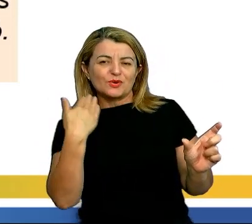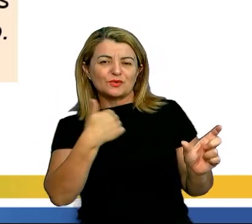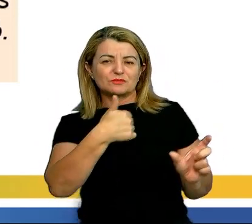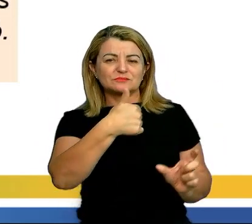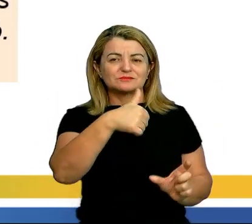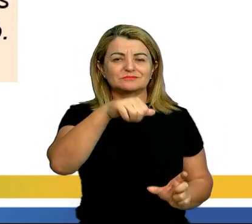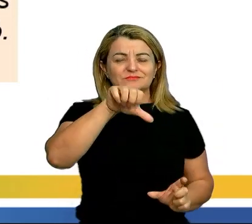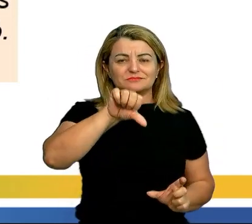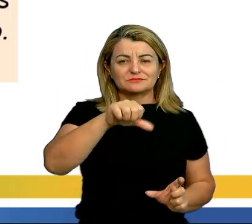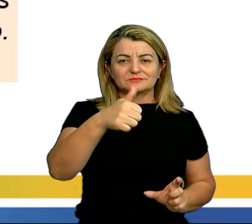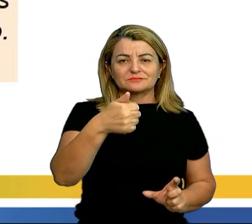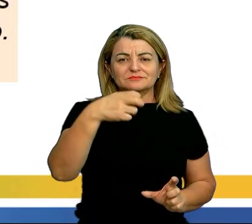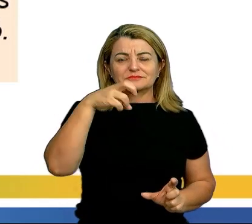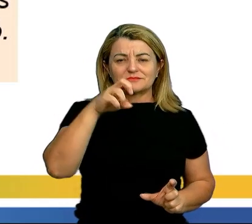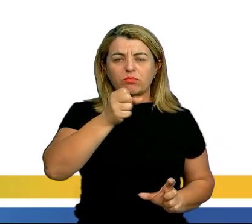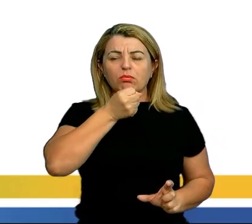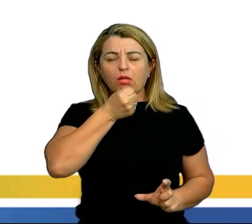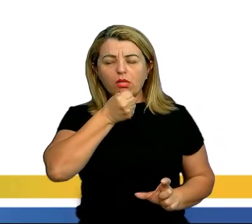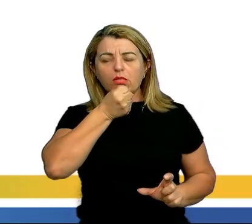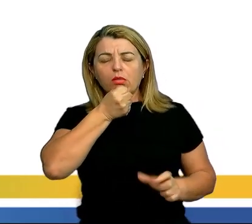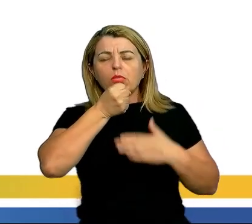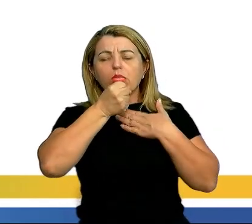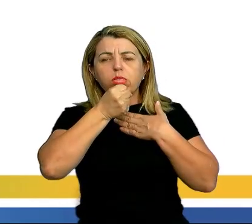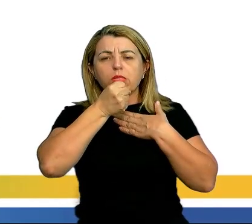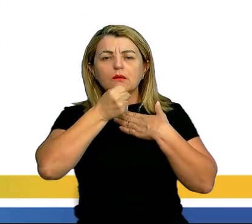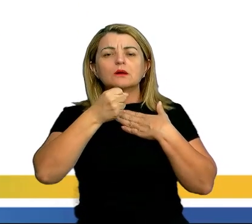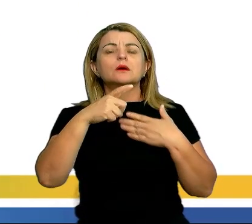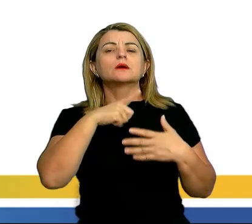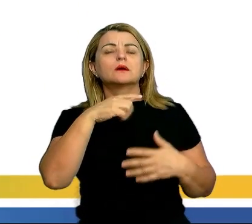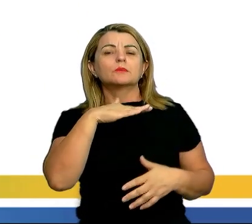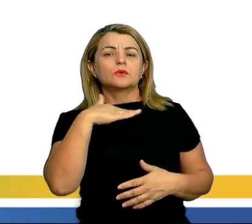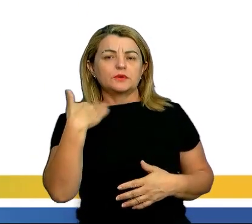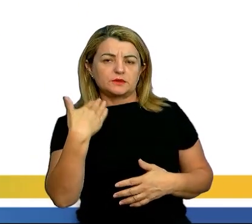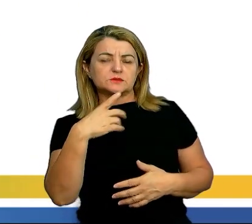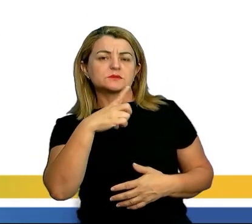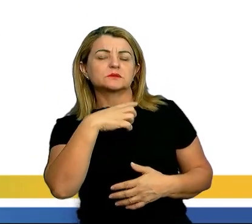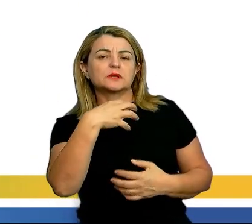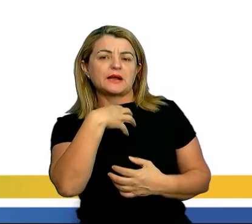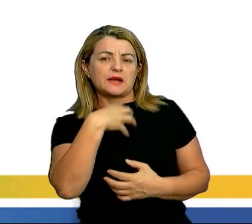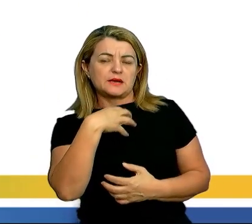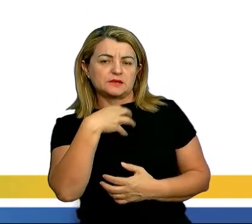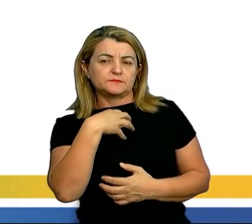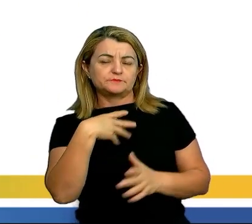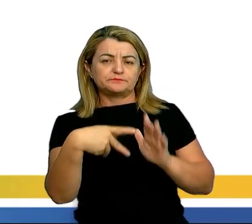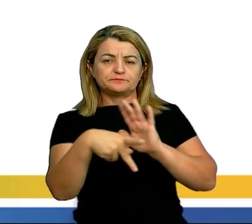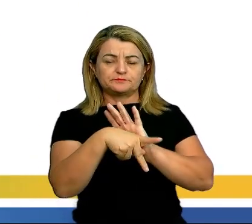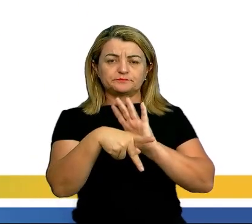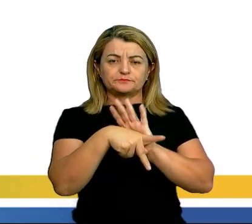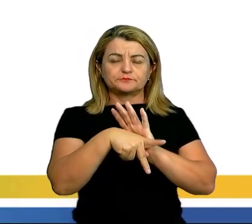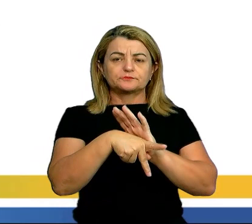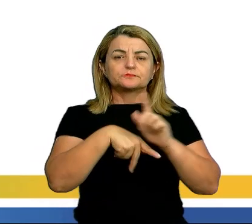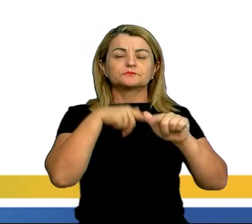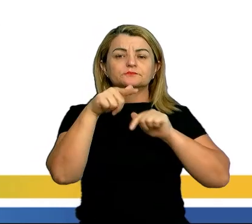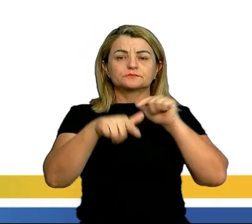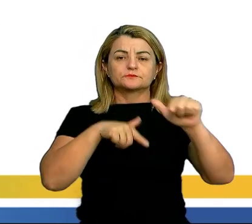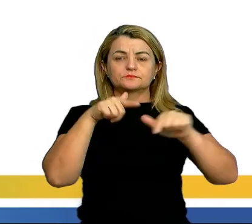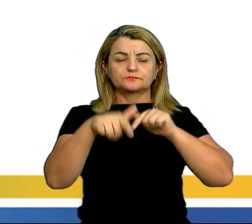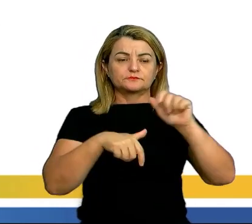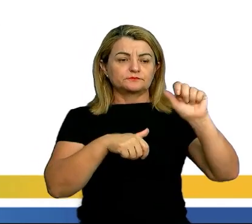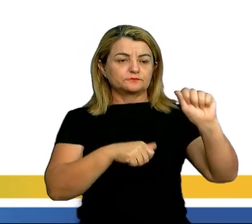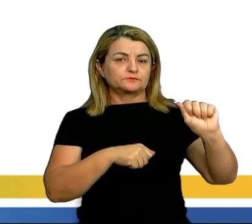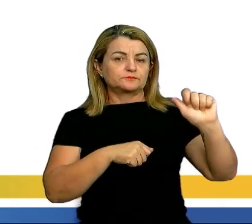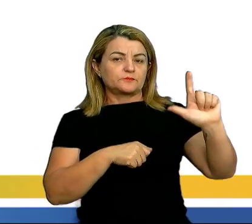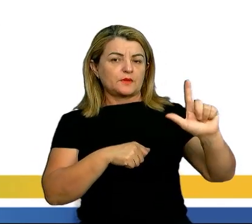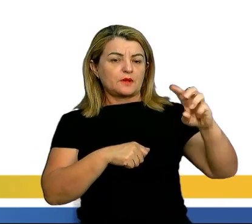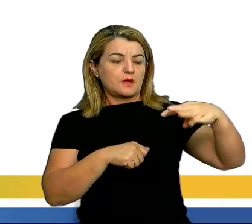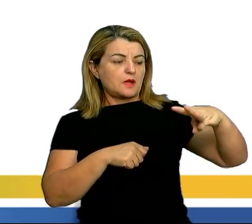uma das grandes doenças da época. Vamos lá as características das obras aí do Alberto